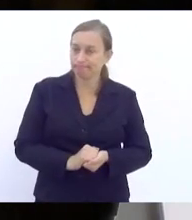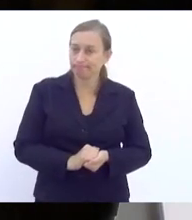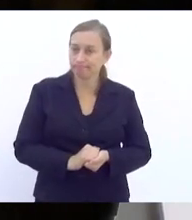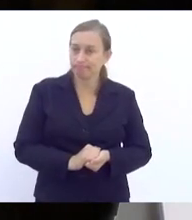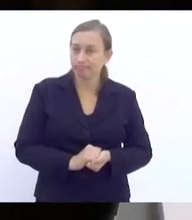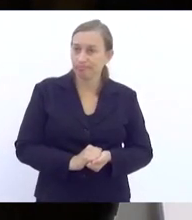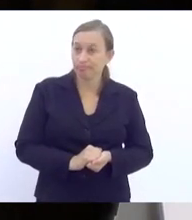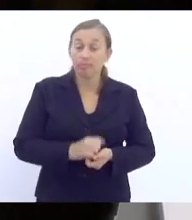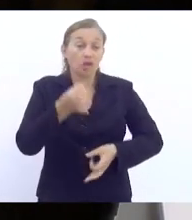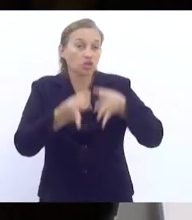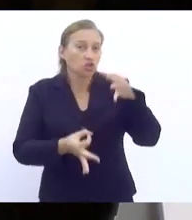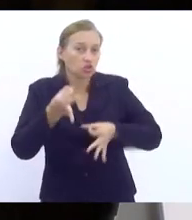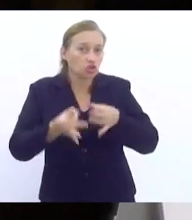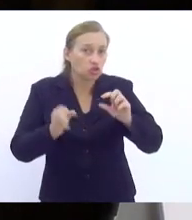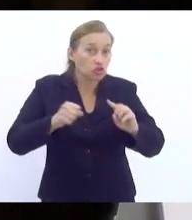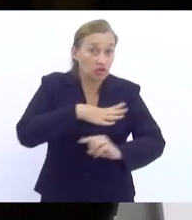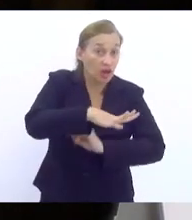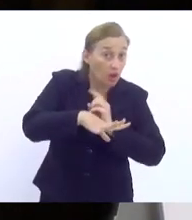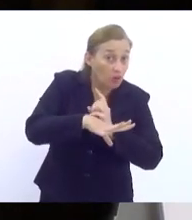a questão da justiça social,